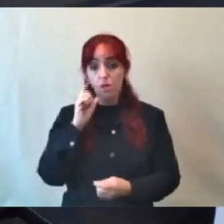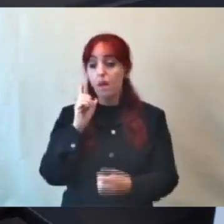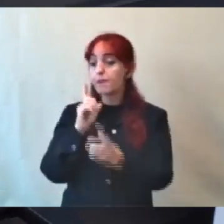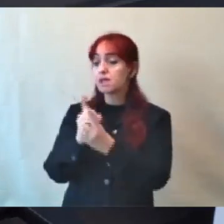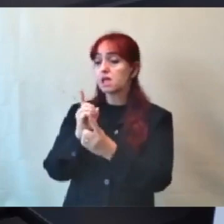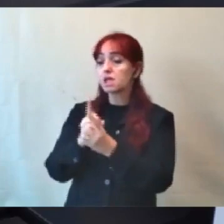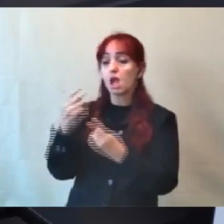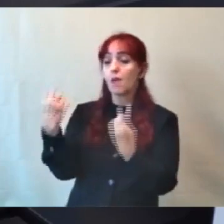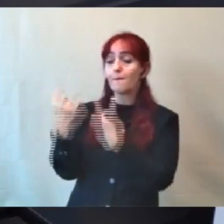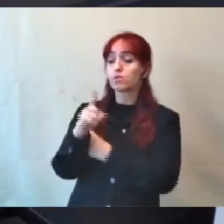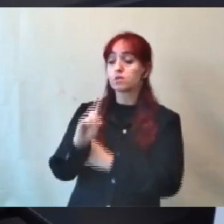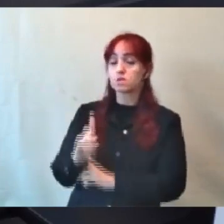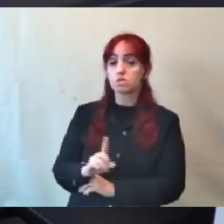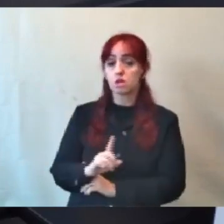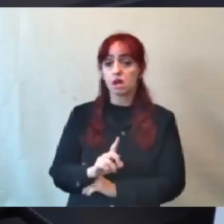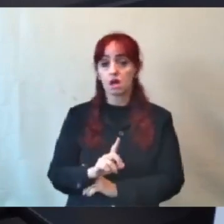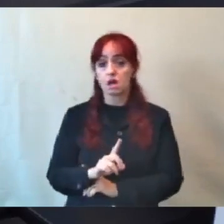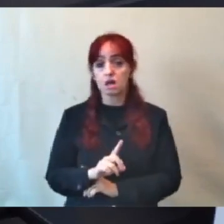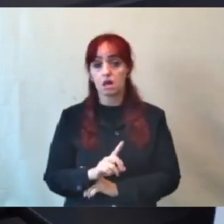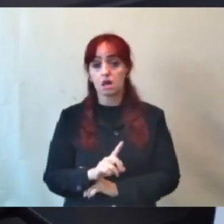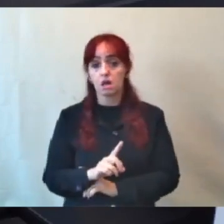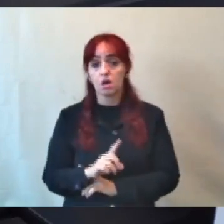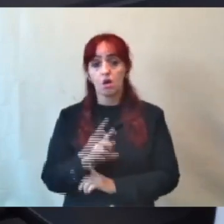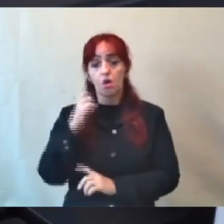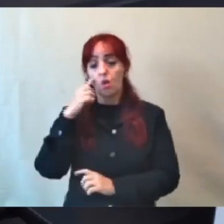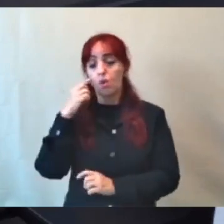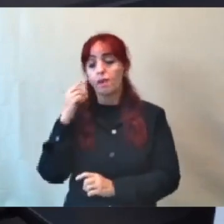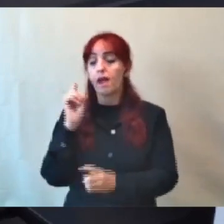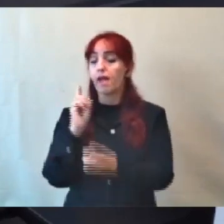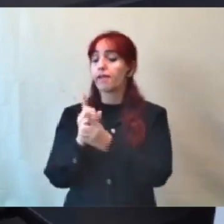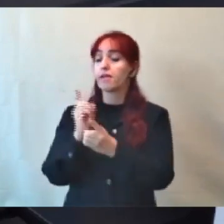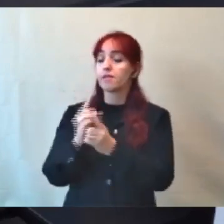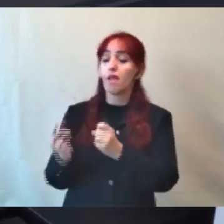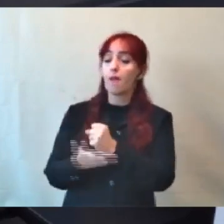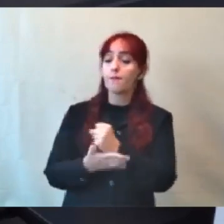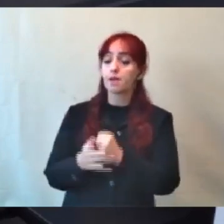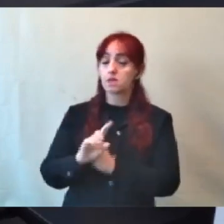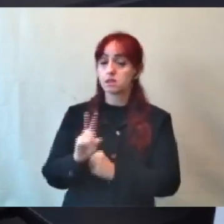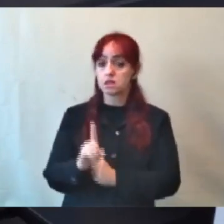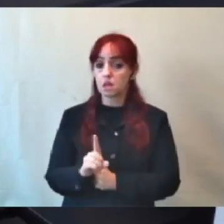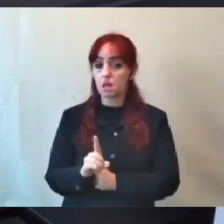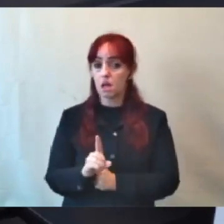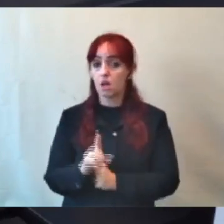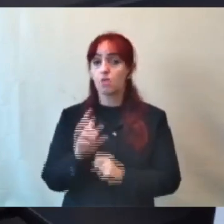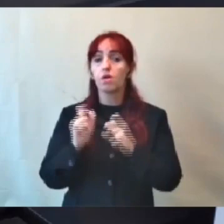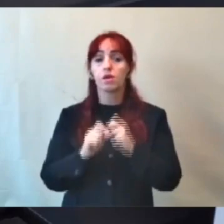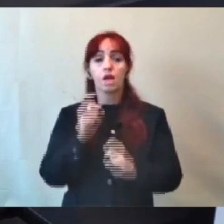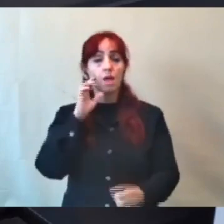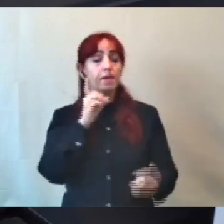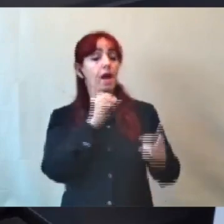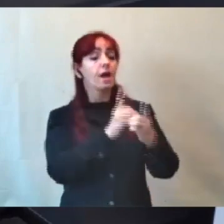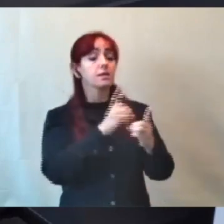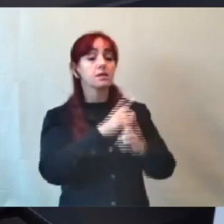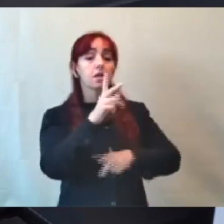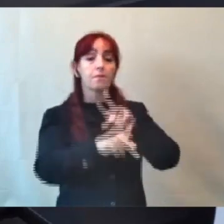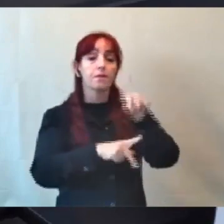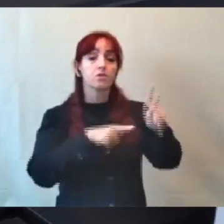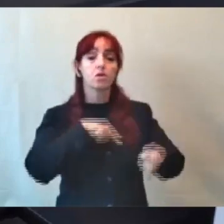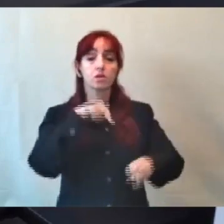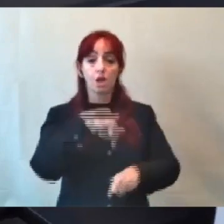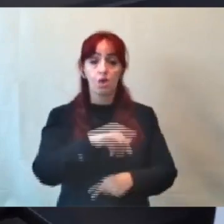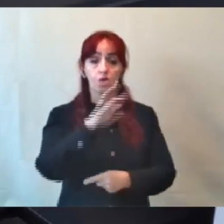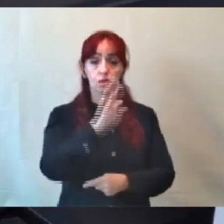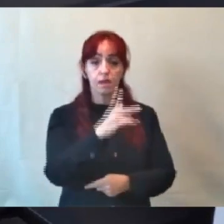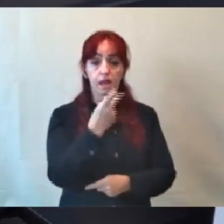Jorge, Marcela ou atender a base, é para atender uma série de pessoas que estão hoje atuando na cidade de Belo Horizonte que